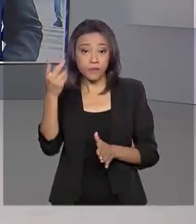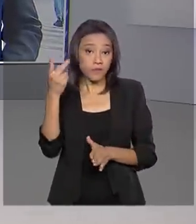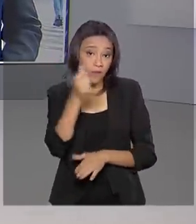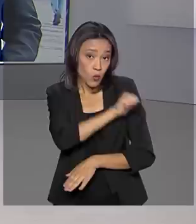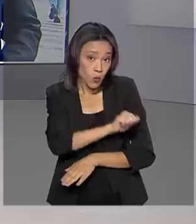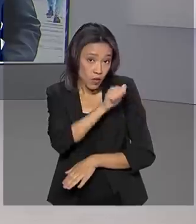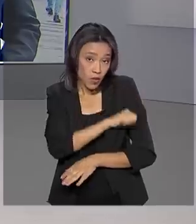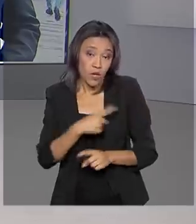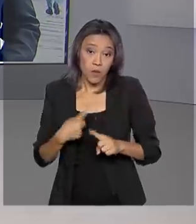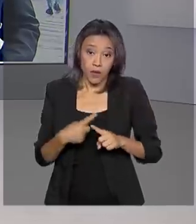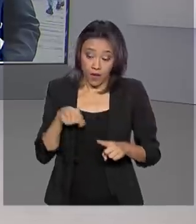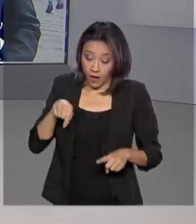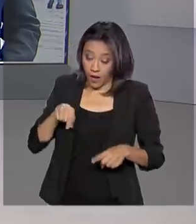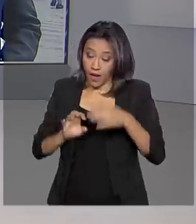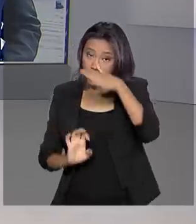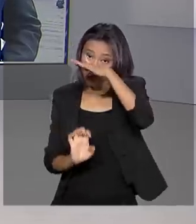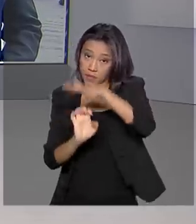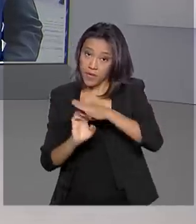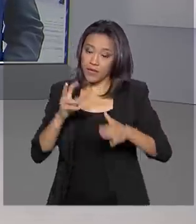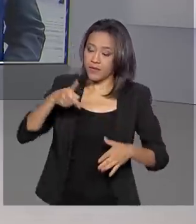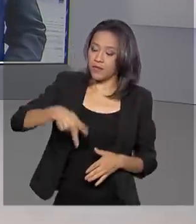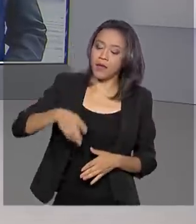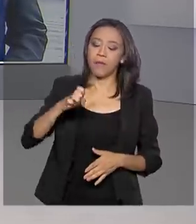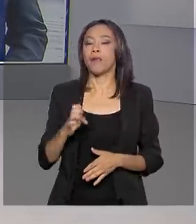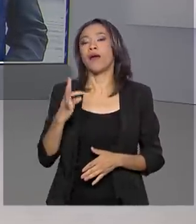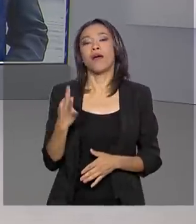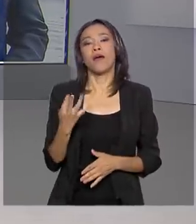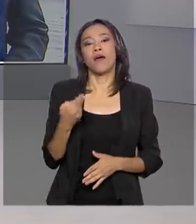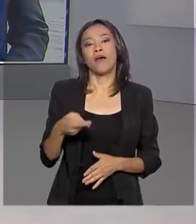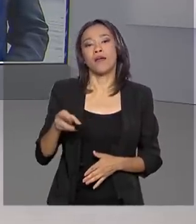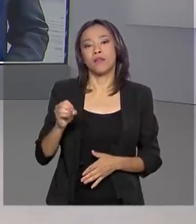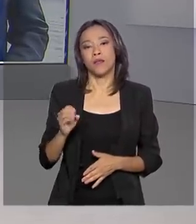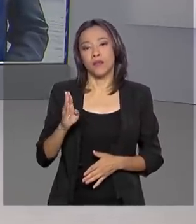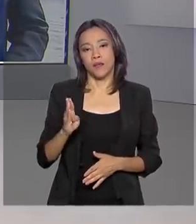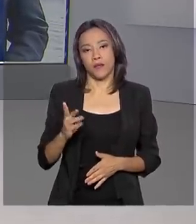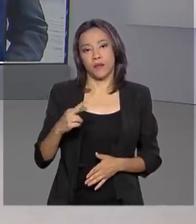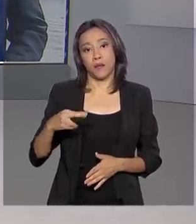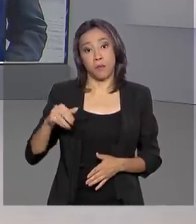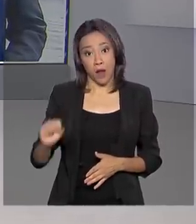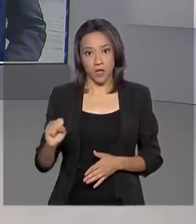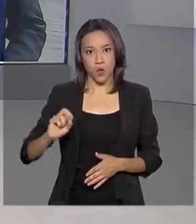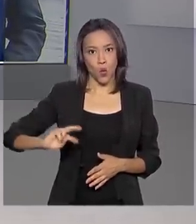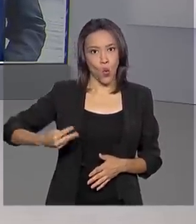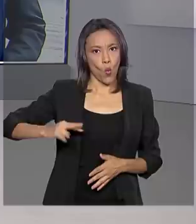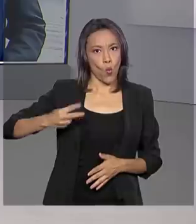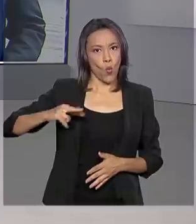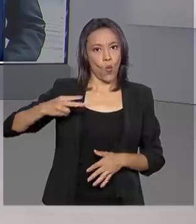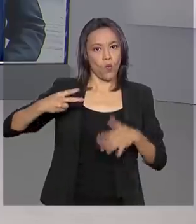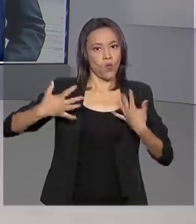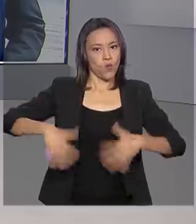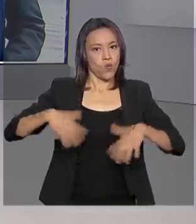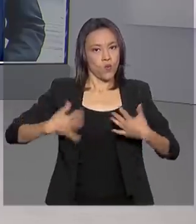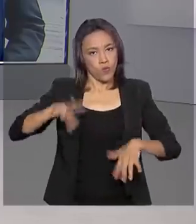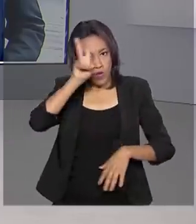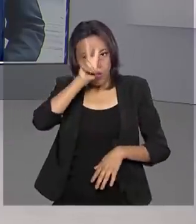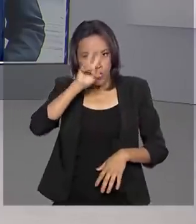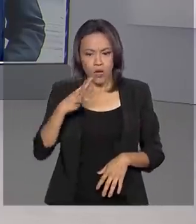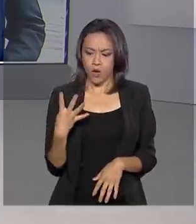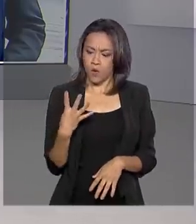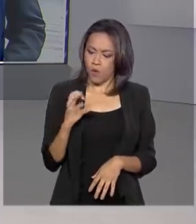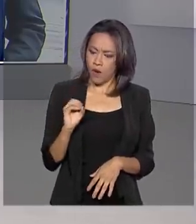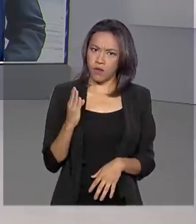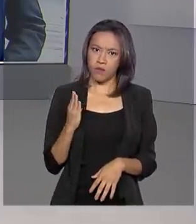Petrobras registrou no ano passado o maior lucro da história da estatal, 40 bilhões de reais. Não é isso, Maurício? Bom dia para você.